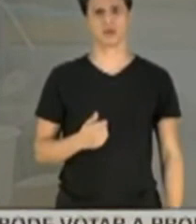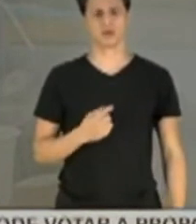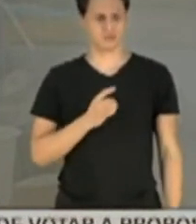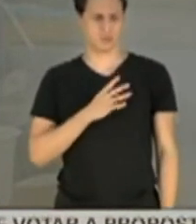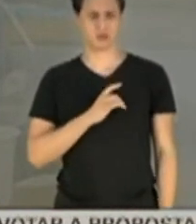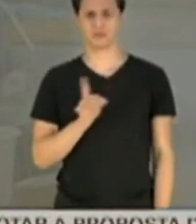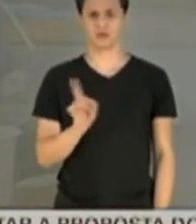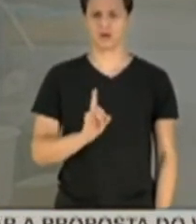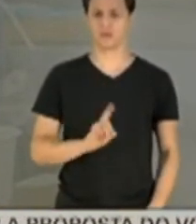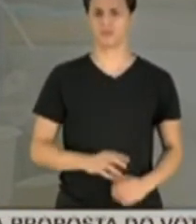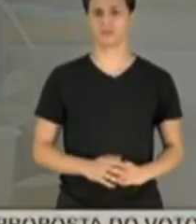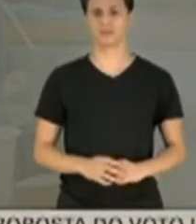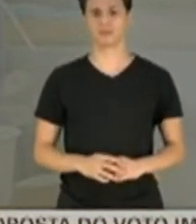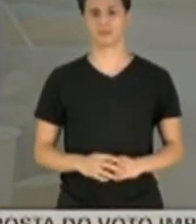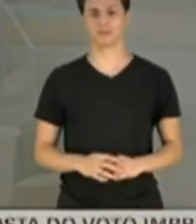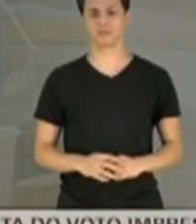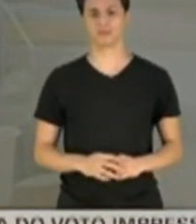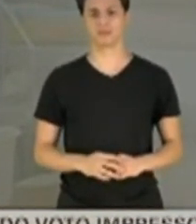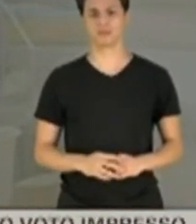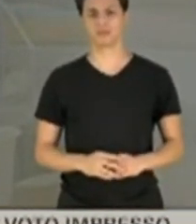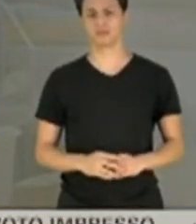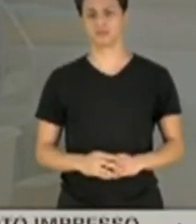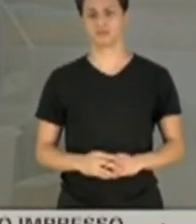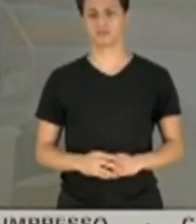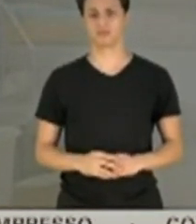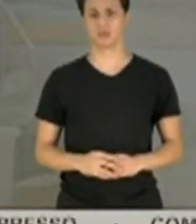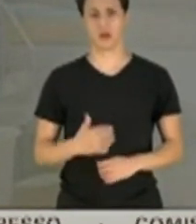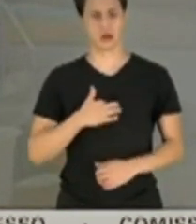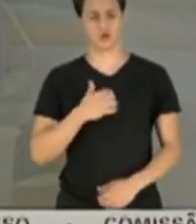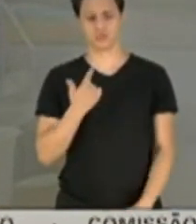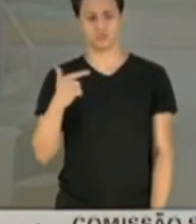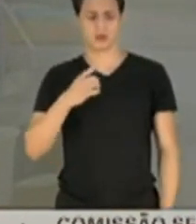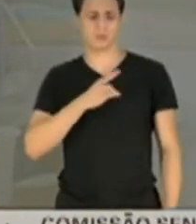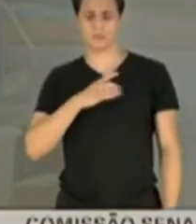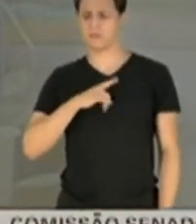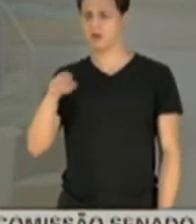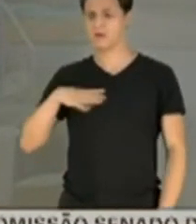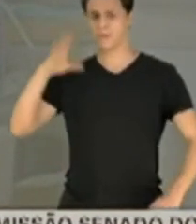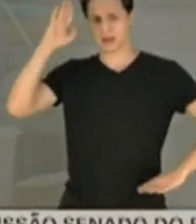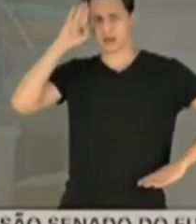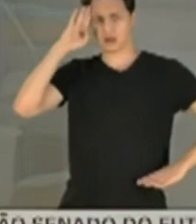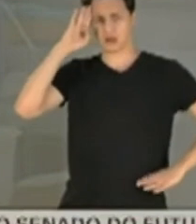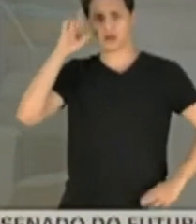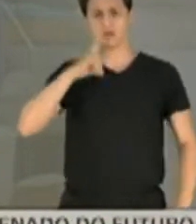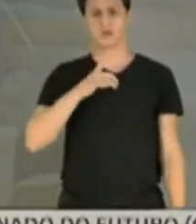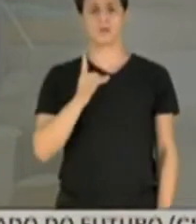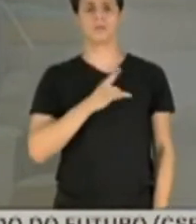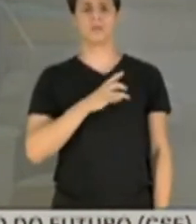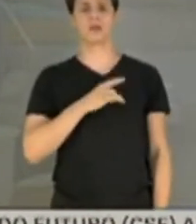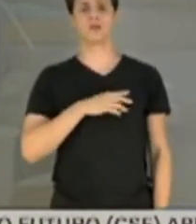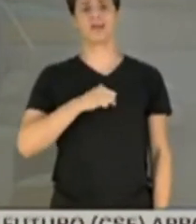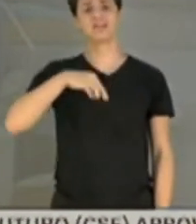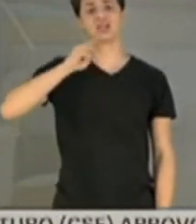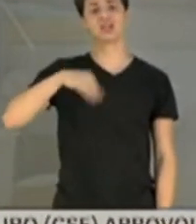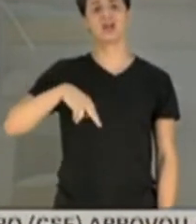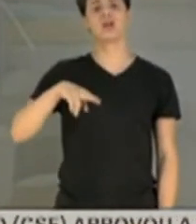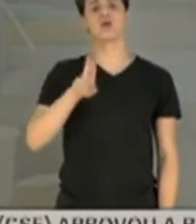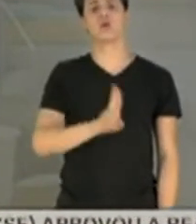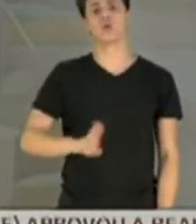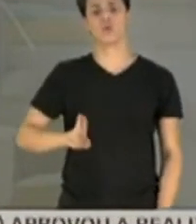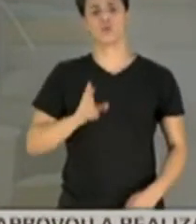tem suas razões. Eu não. Não tenho medo dos militares. Eu tenho medo, é de quem usa o poder,